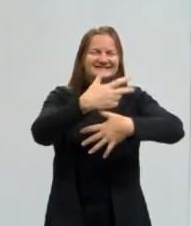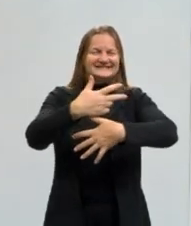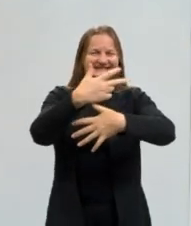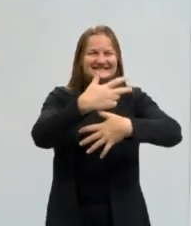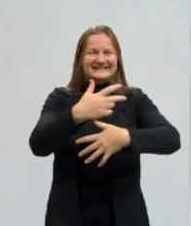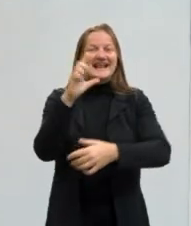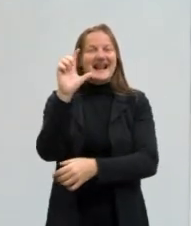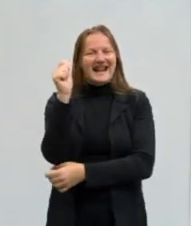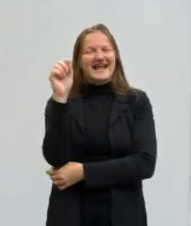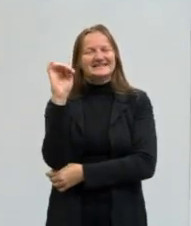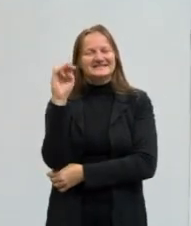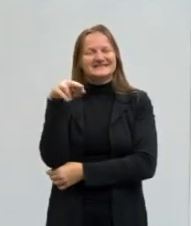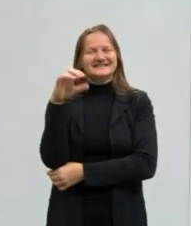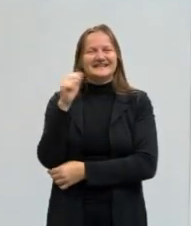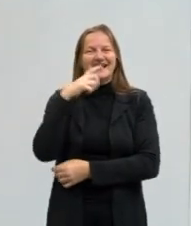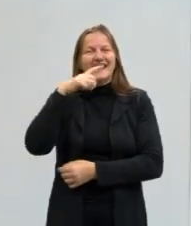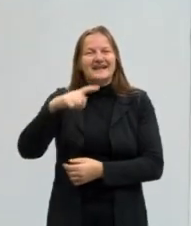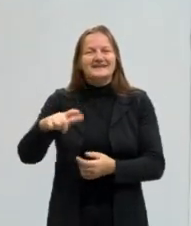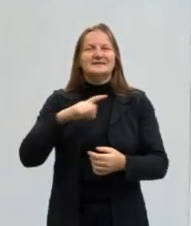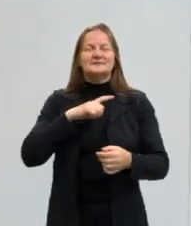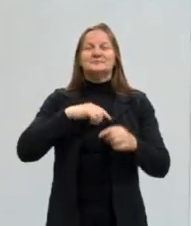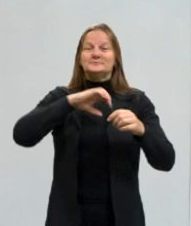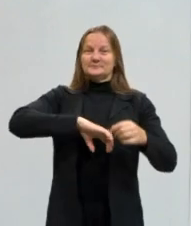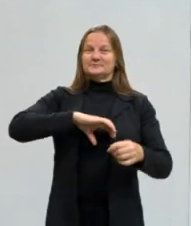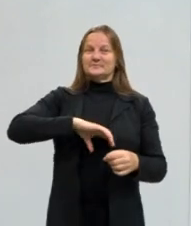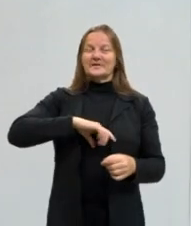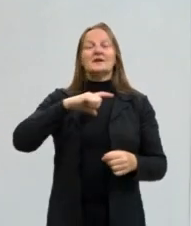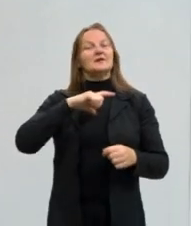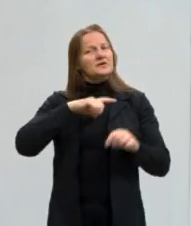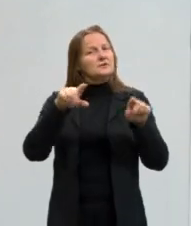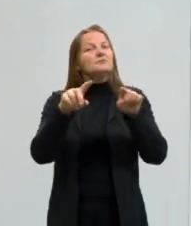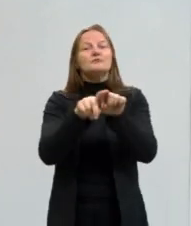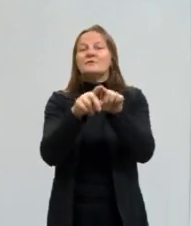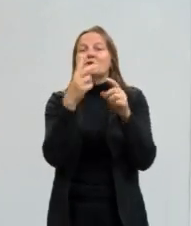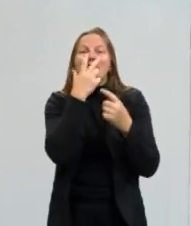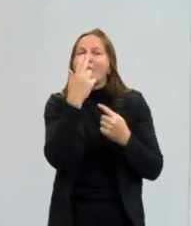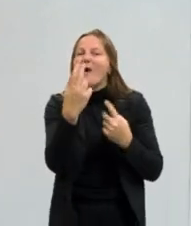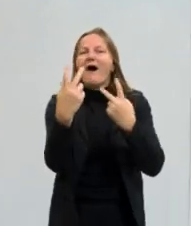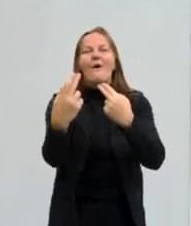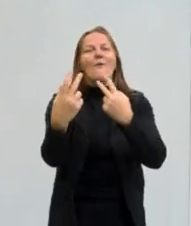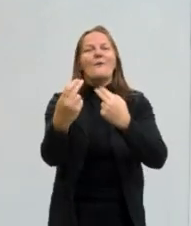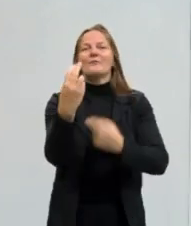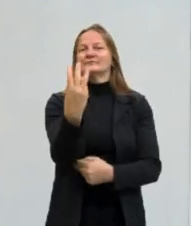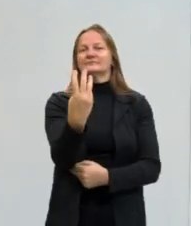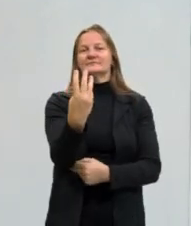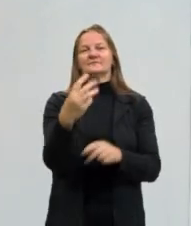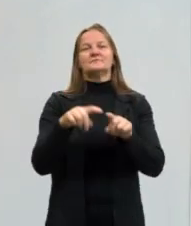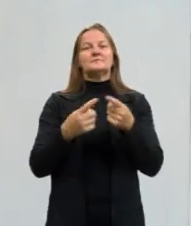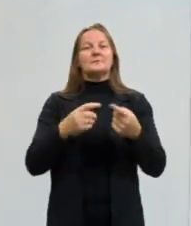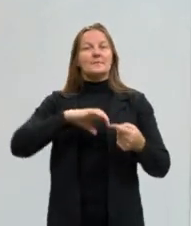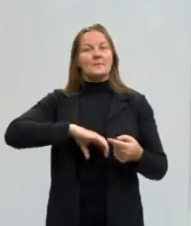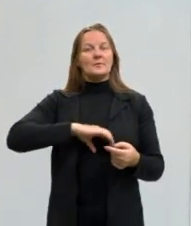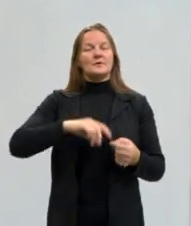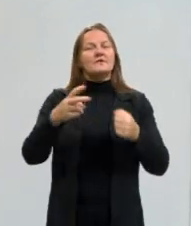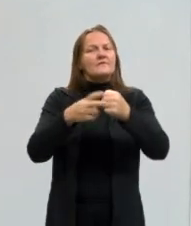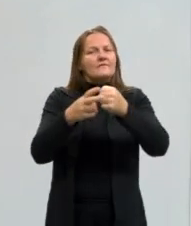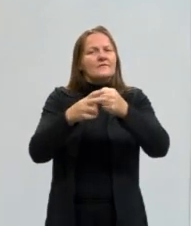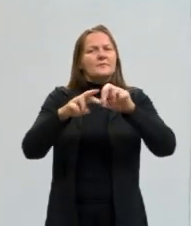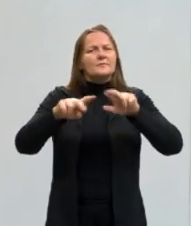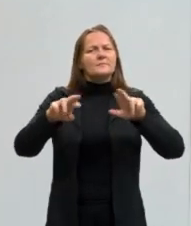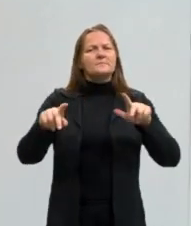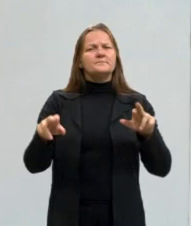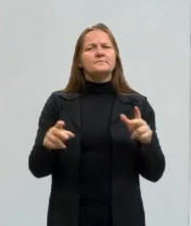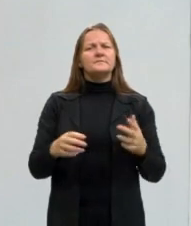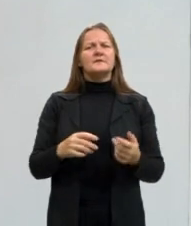perceber que na língua portuguesa nós temos três conjugações também. Só que na língua portuguesa nós temos os verbos que